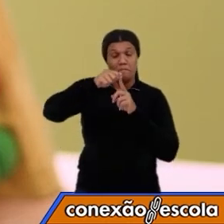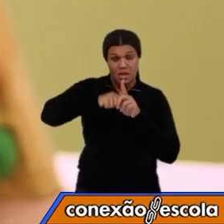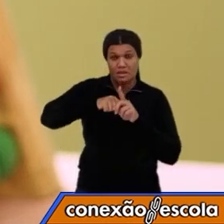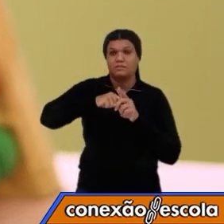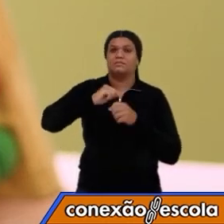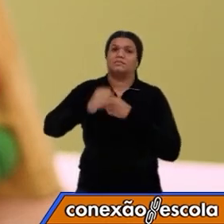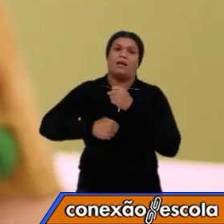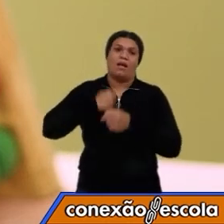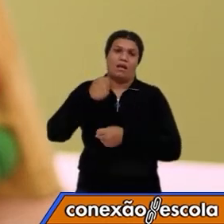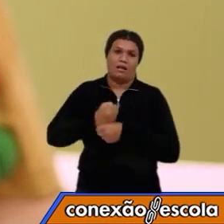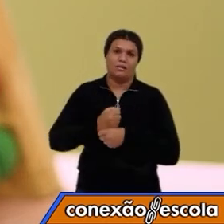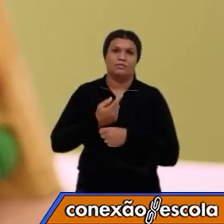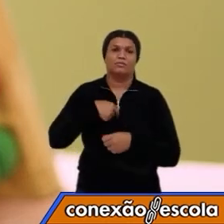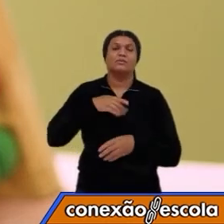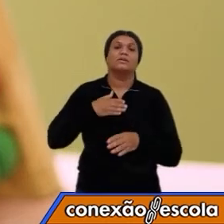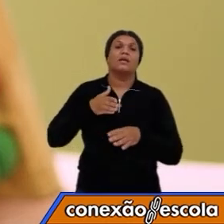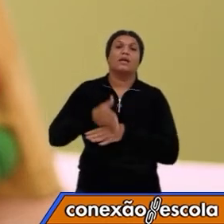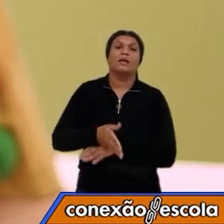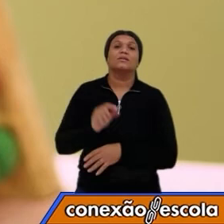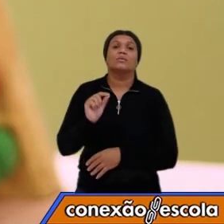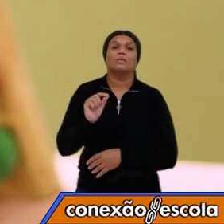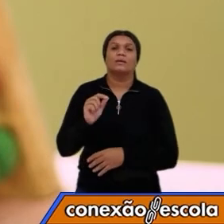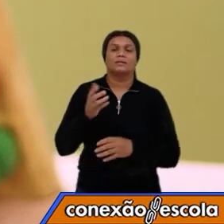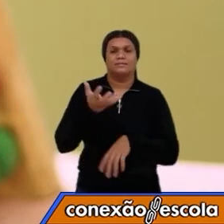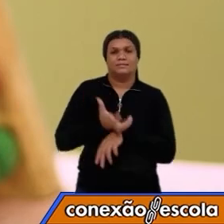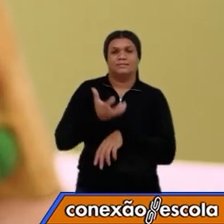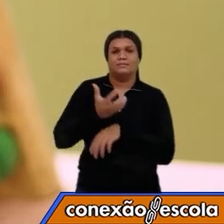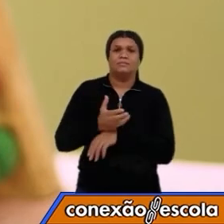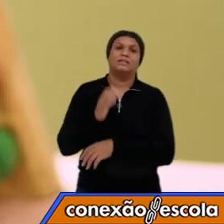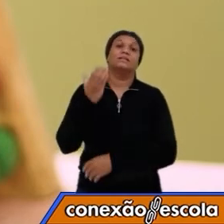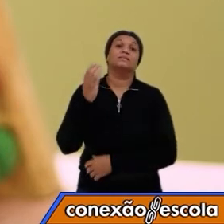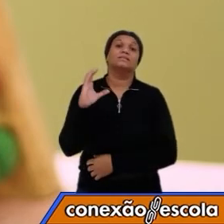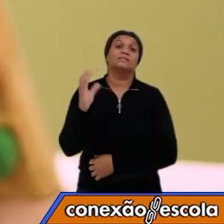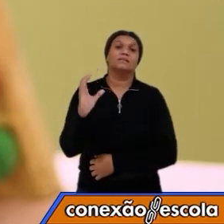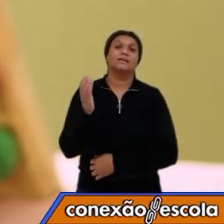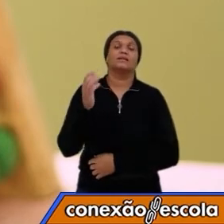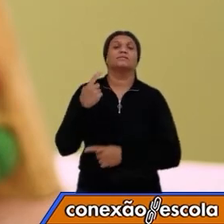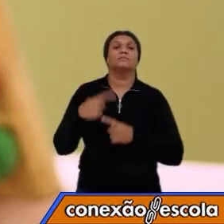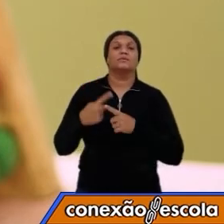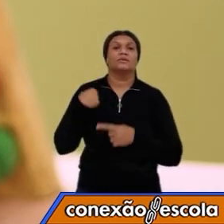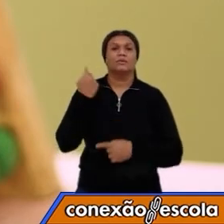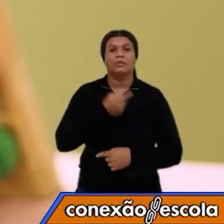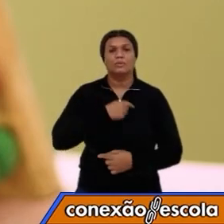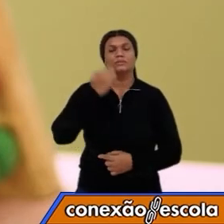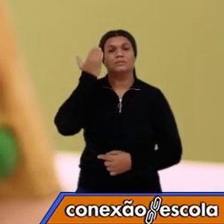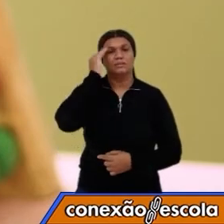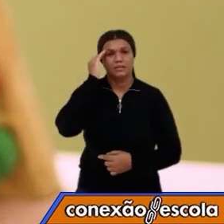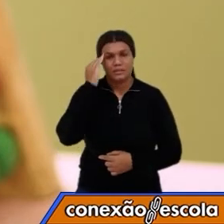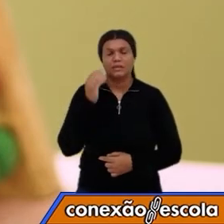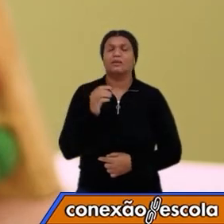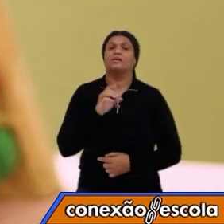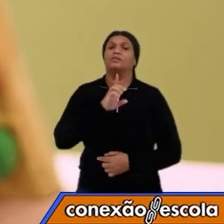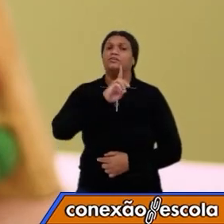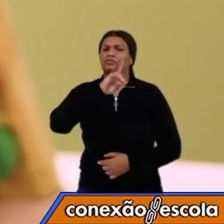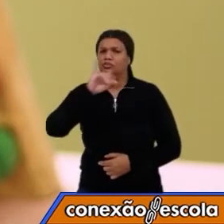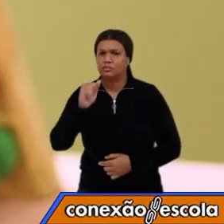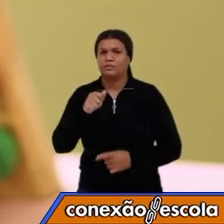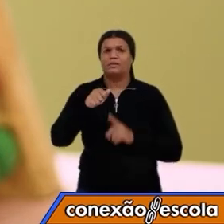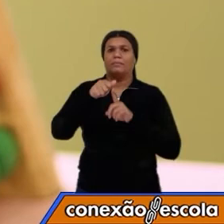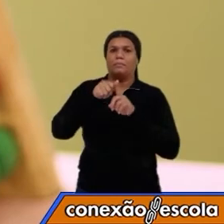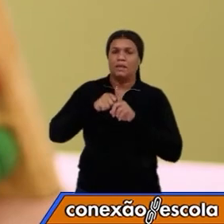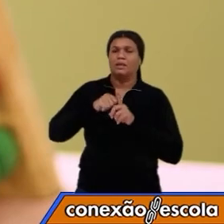componente curricular de ciências para entender melhor como um dia, um mês e os anos